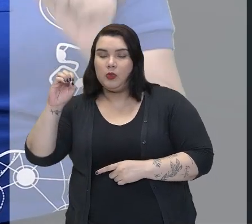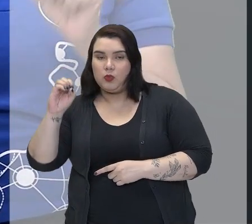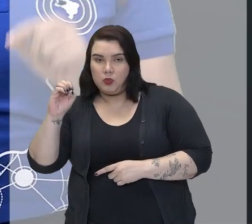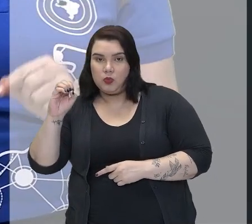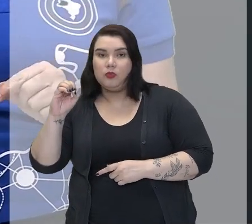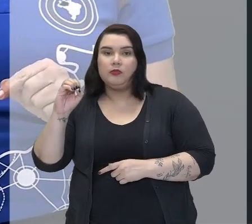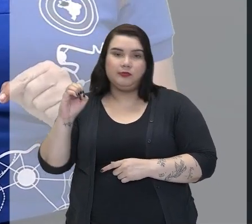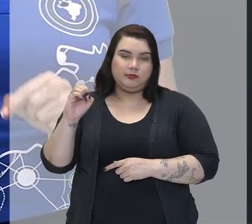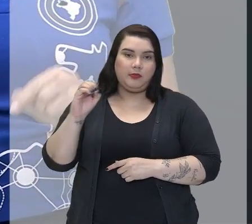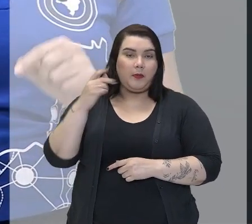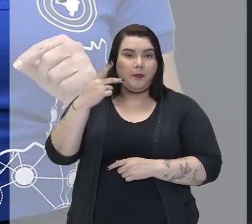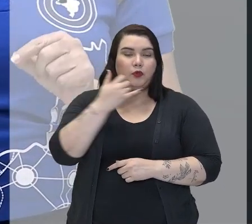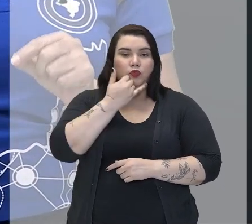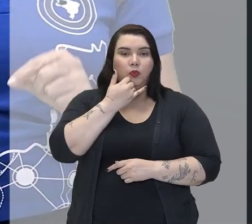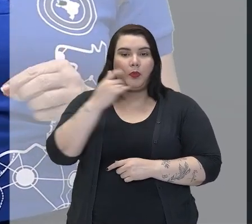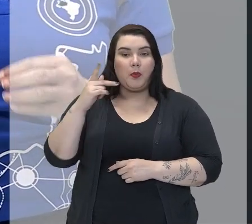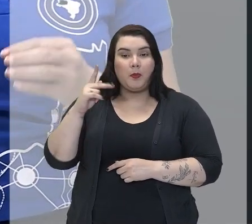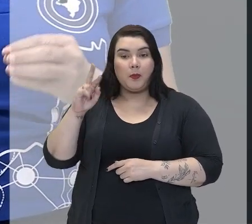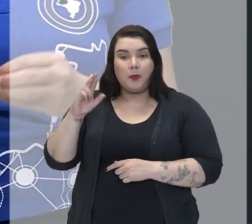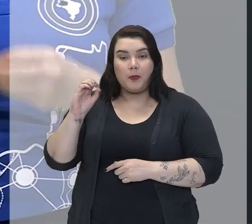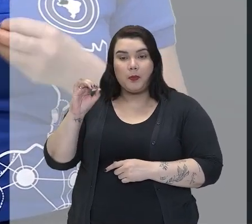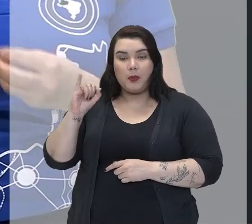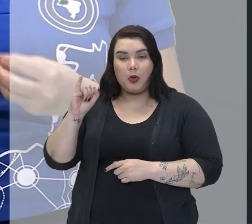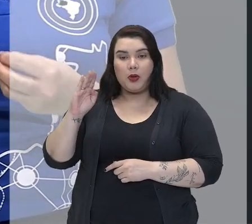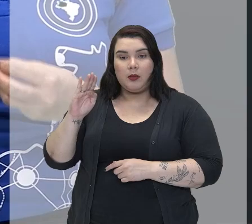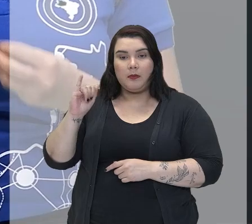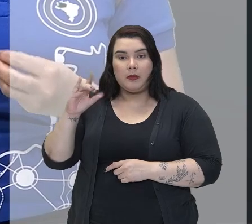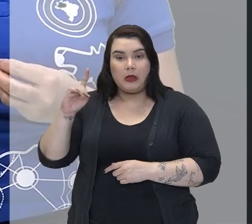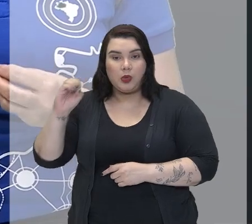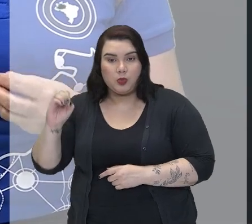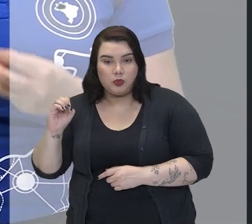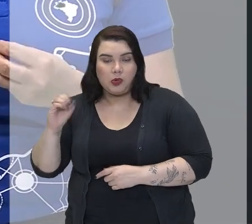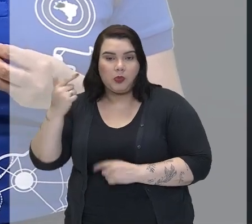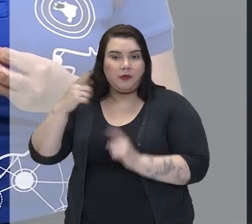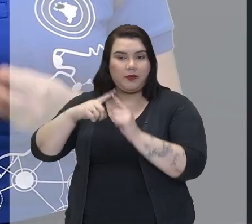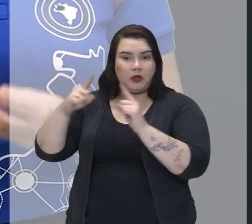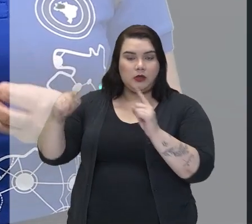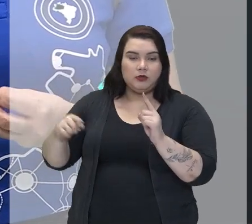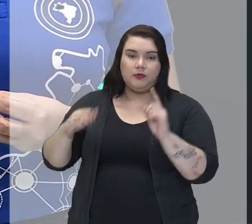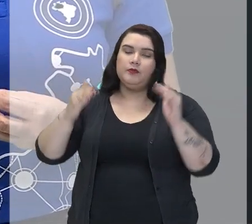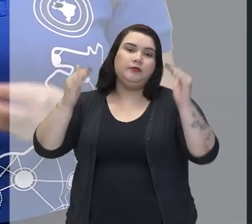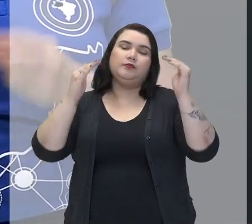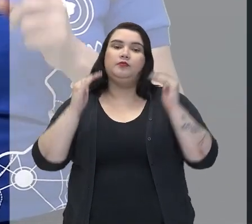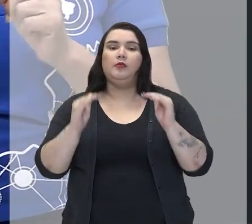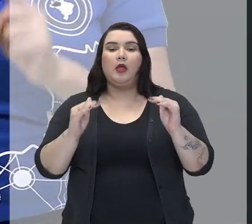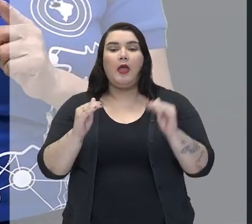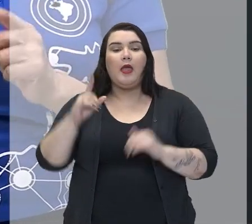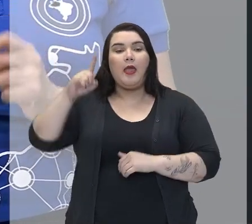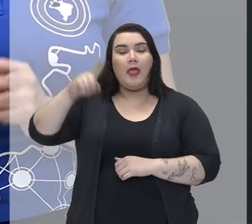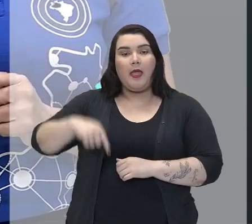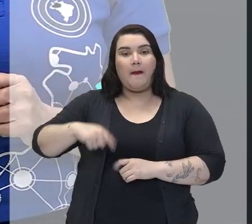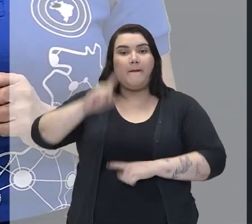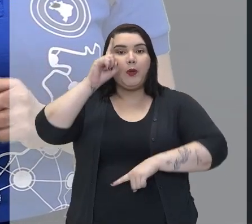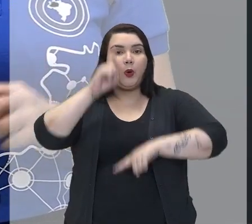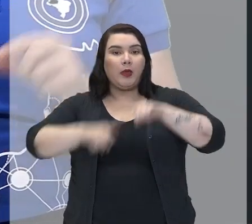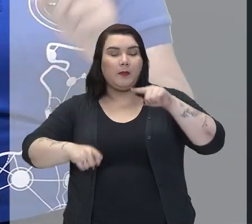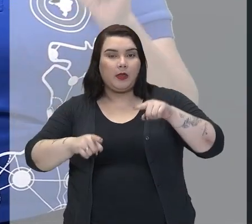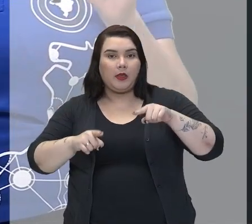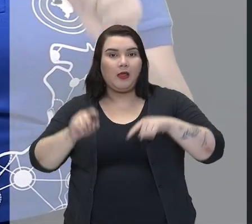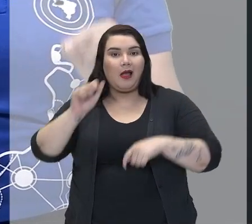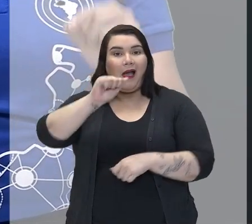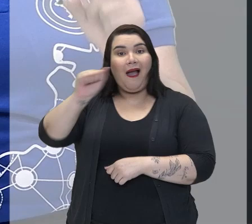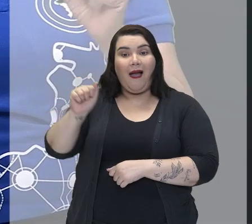exemplo, veja aí. É proibida. Por quê? Porque está determinada. A entrada.